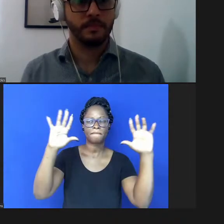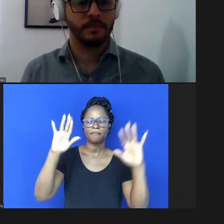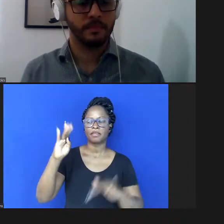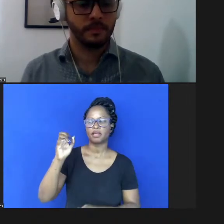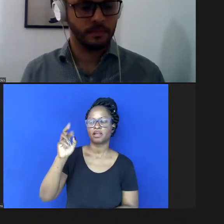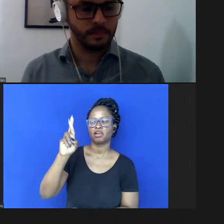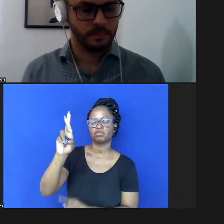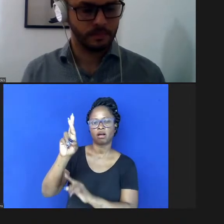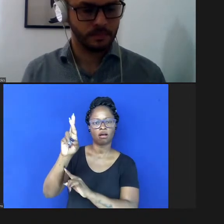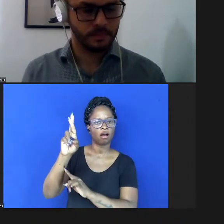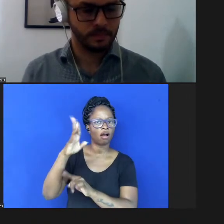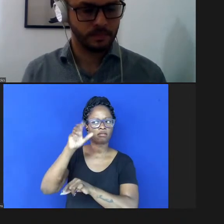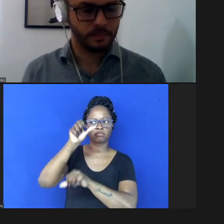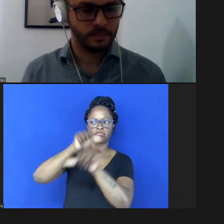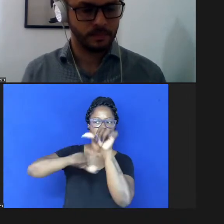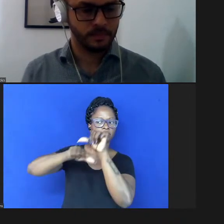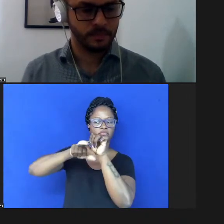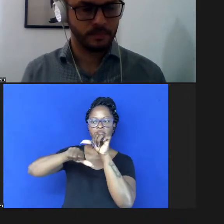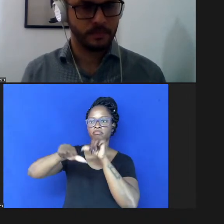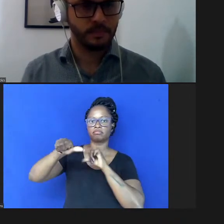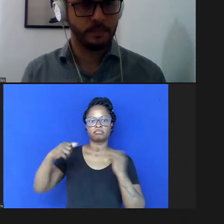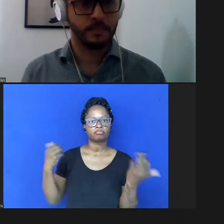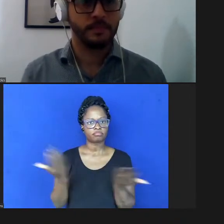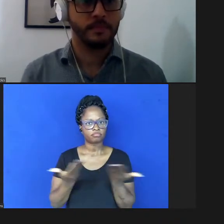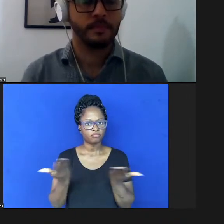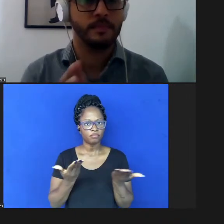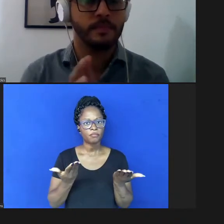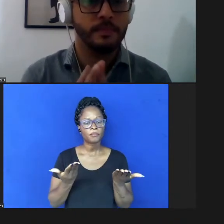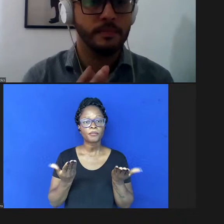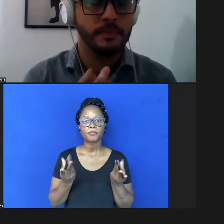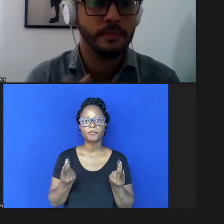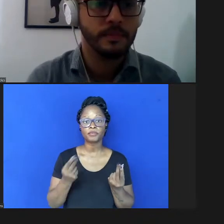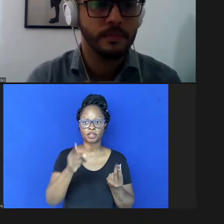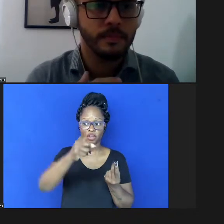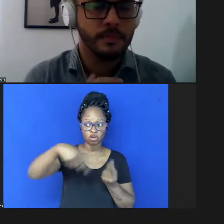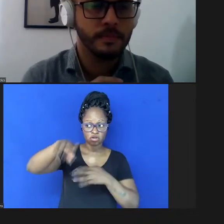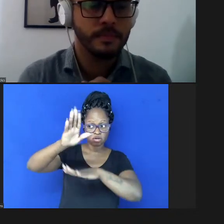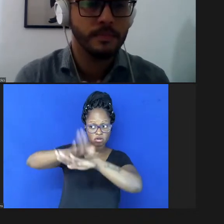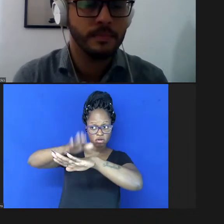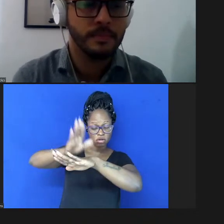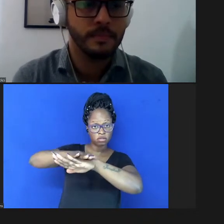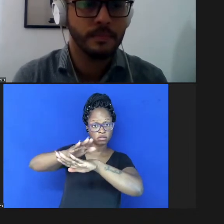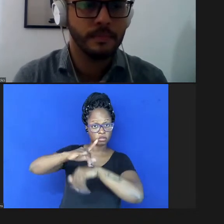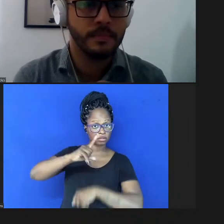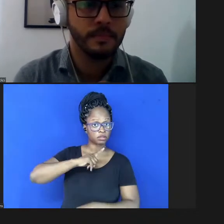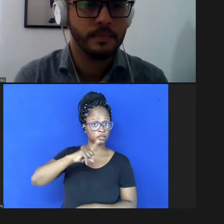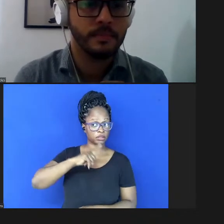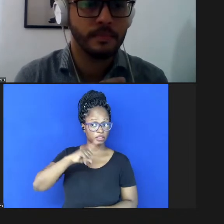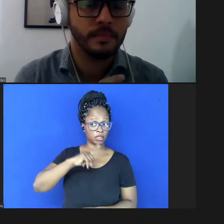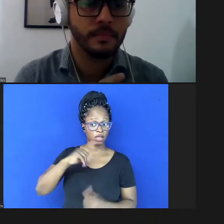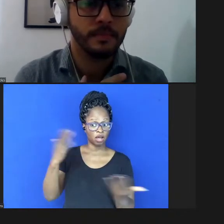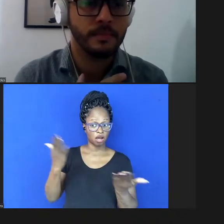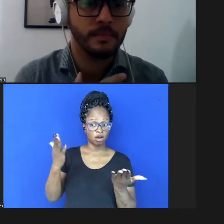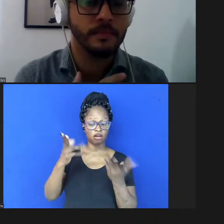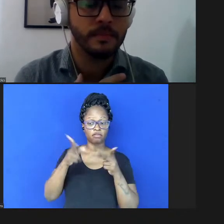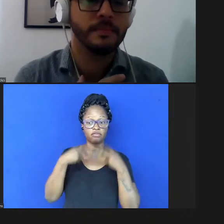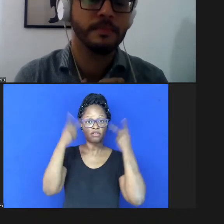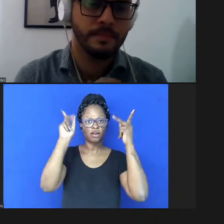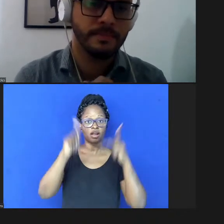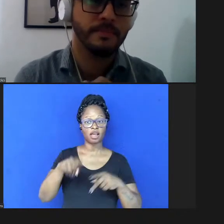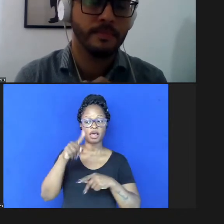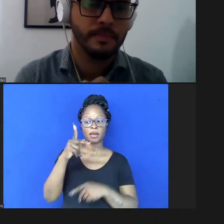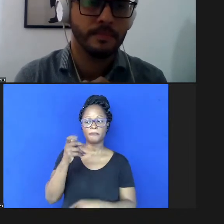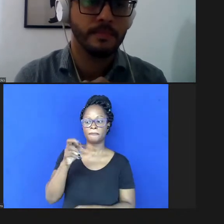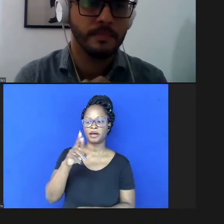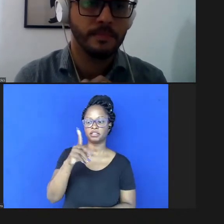agora o que eles terminaram tendo sucesso em chamar de padrão ouro do acesso